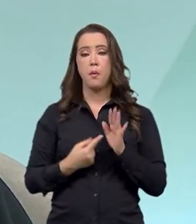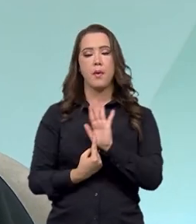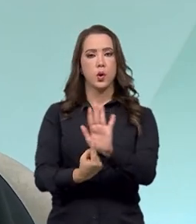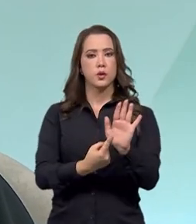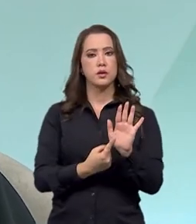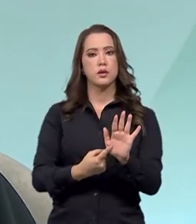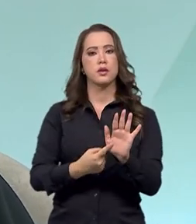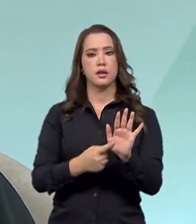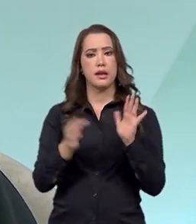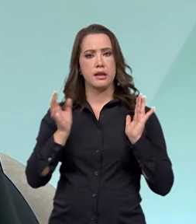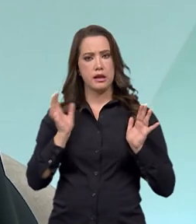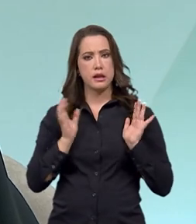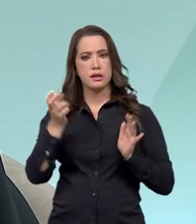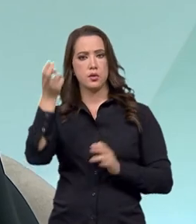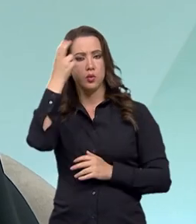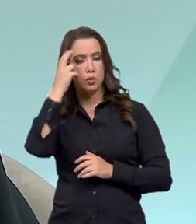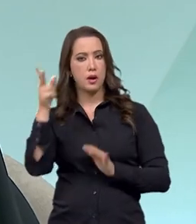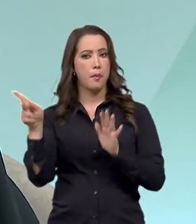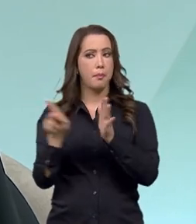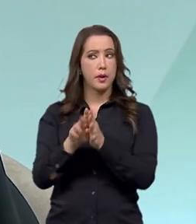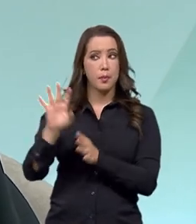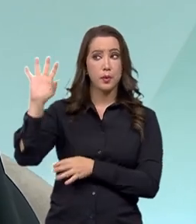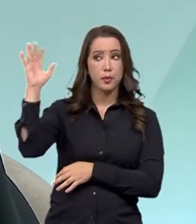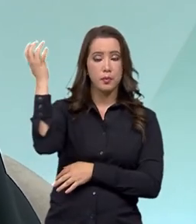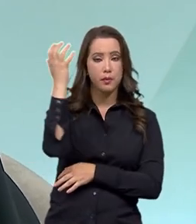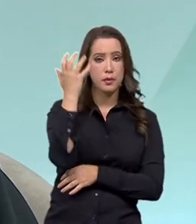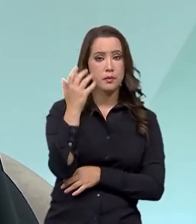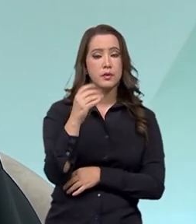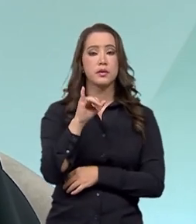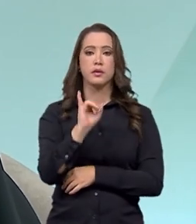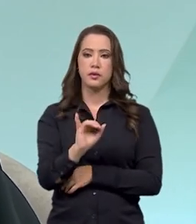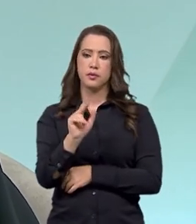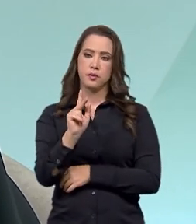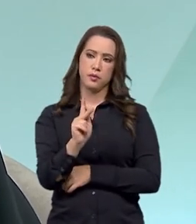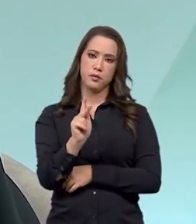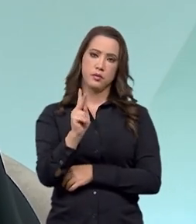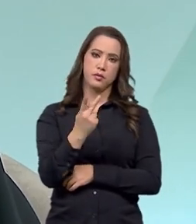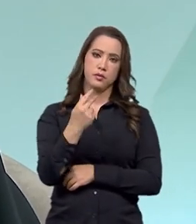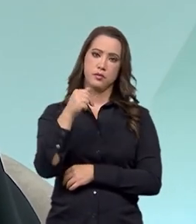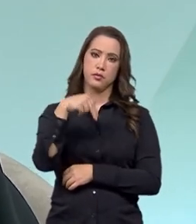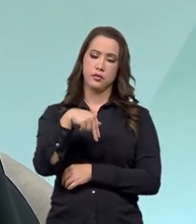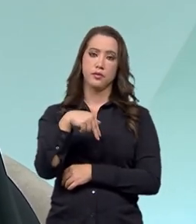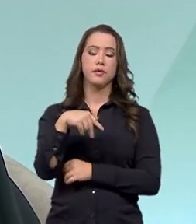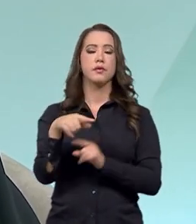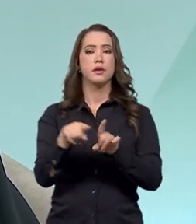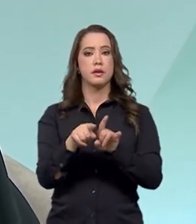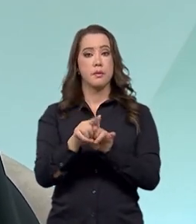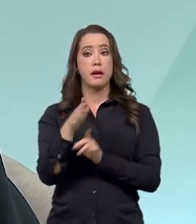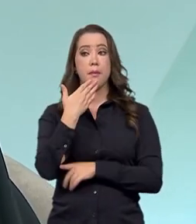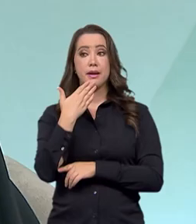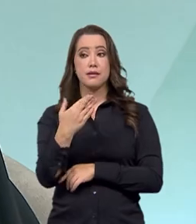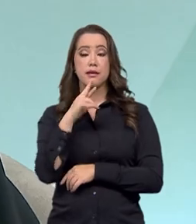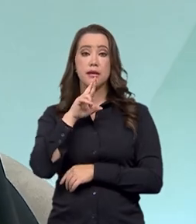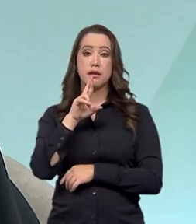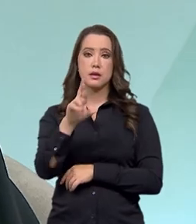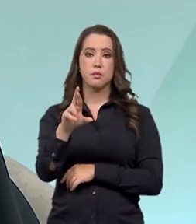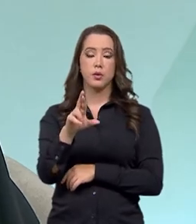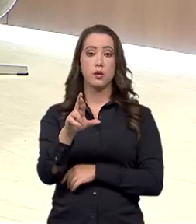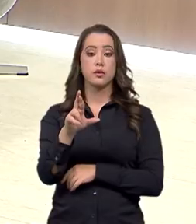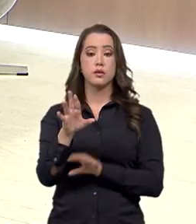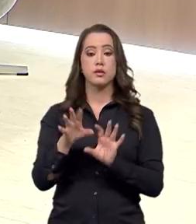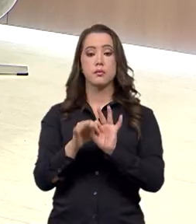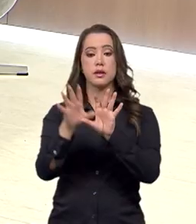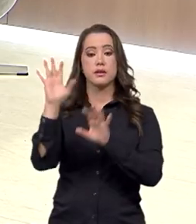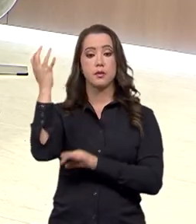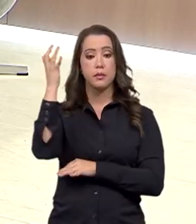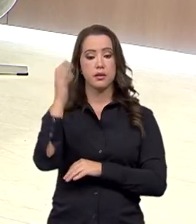parte do meio ambiente. Muita gente não sabe, mas o IFAM se manifesta no licenciamento ambiental também no Brasil todo. Essa é